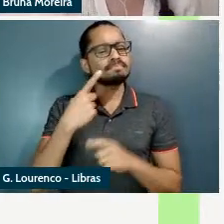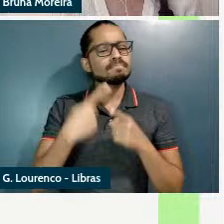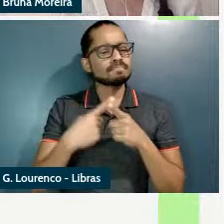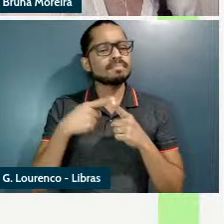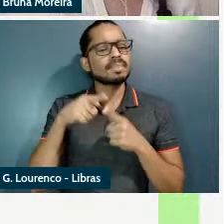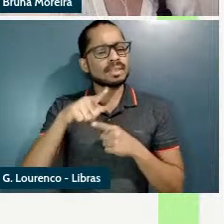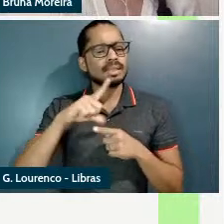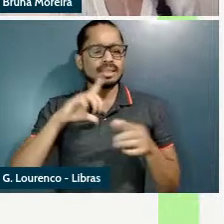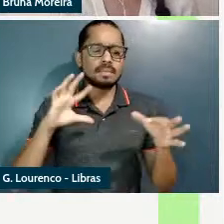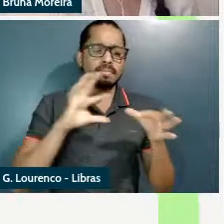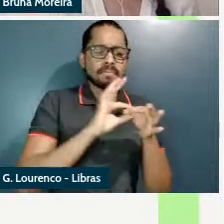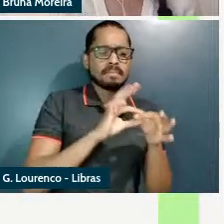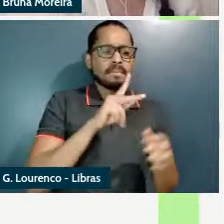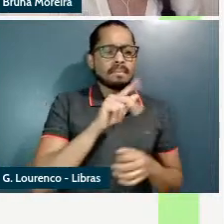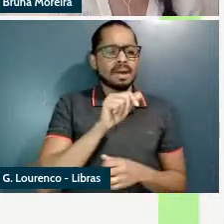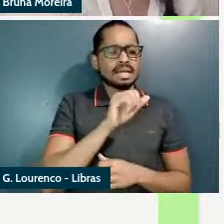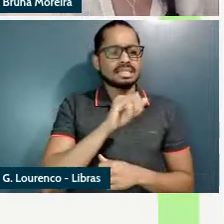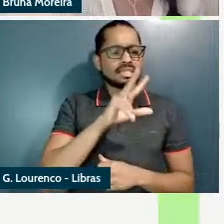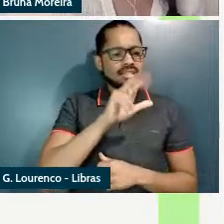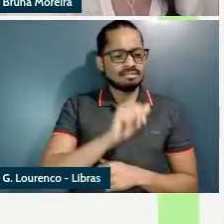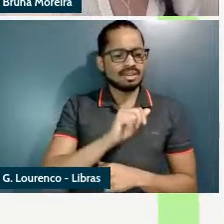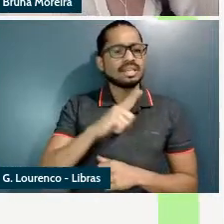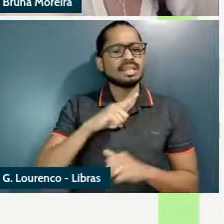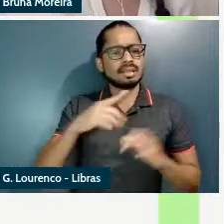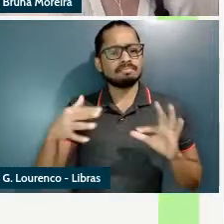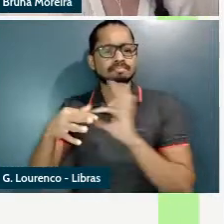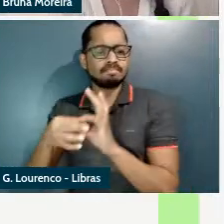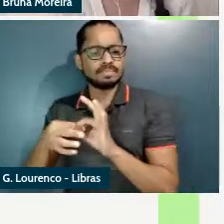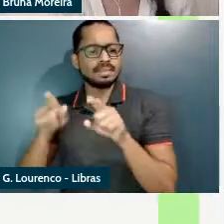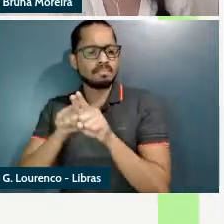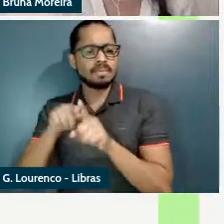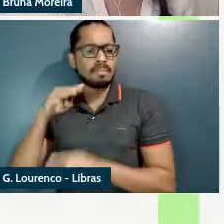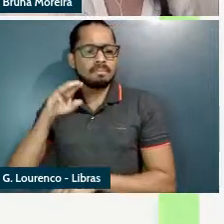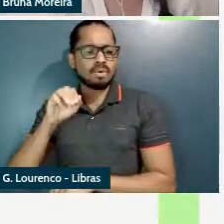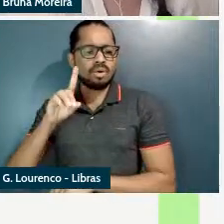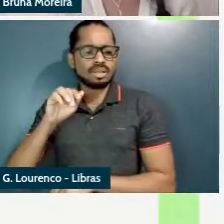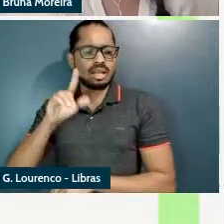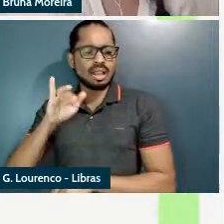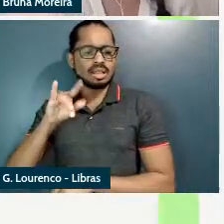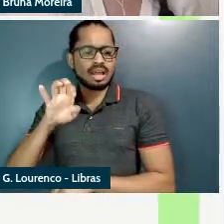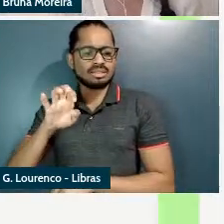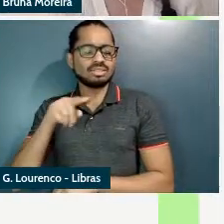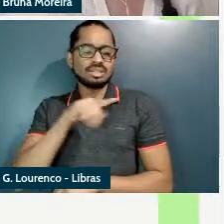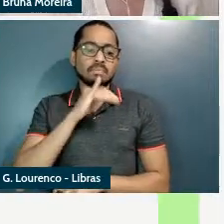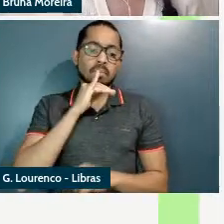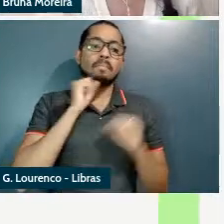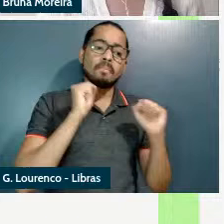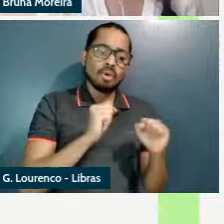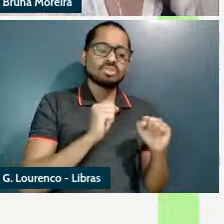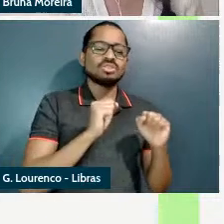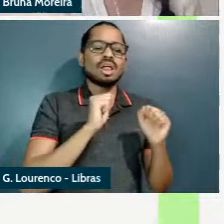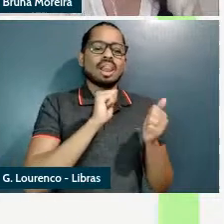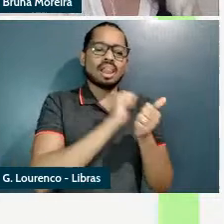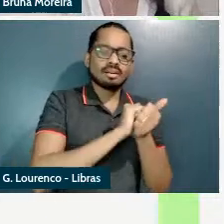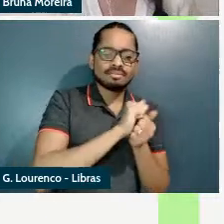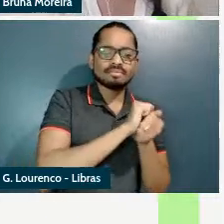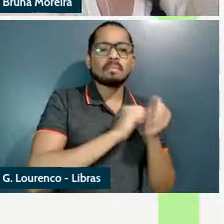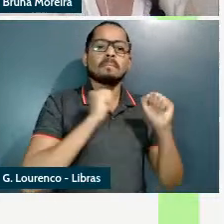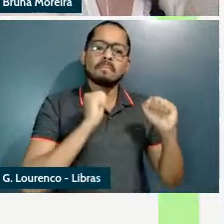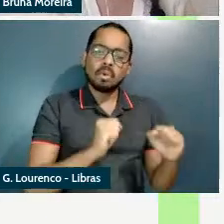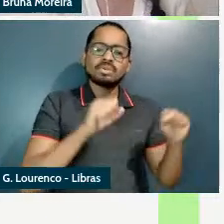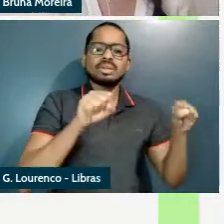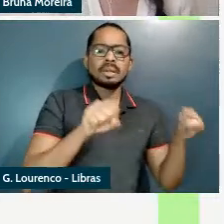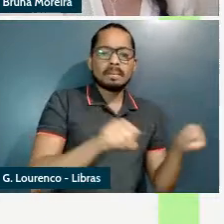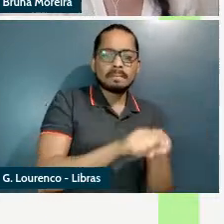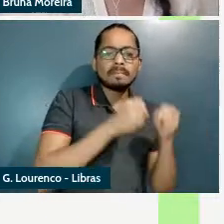modalidade que a gente consegue ver na paráfrase passível de ser lavado quebrado mas essa paráfrase